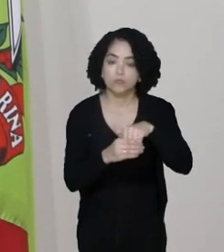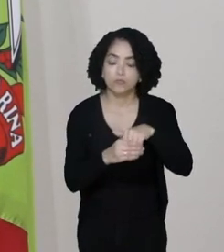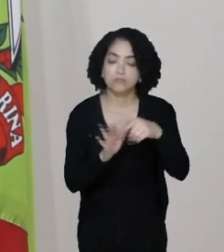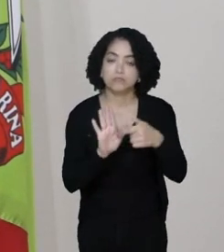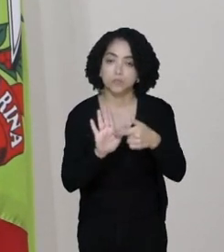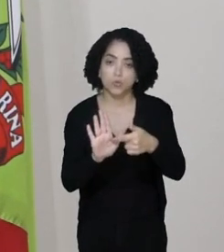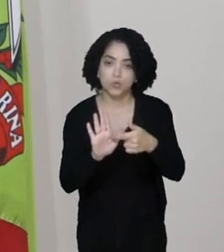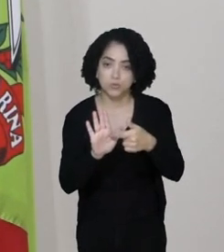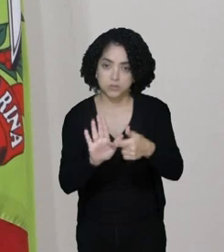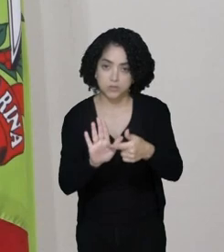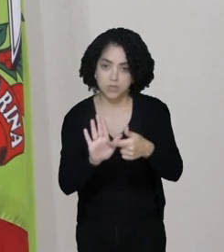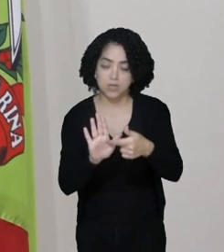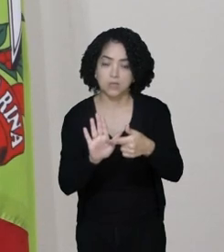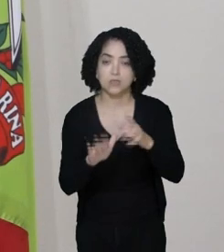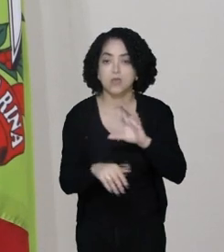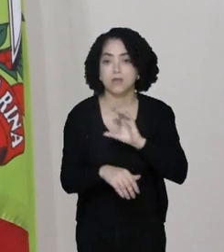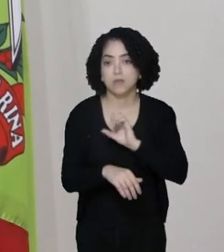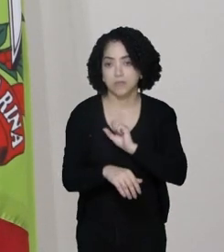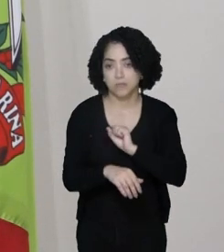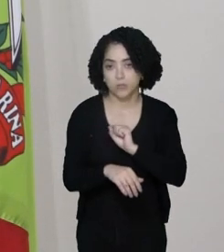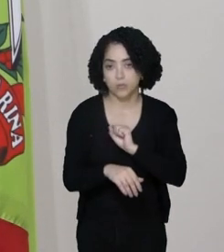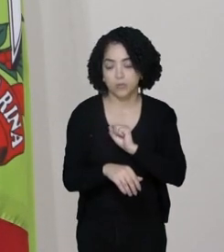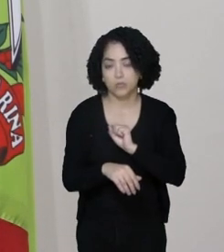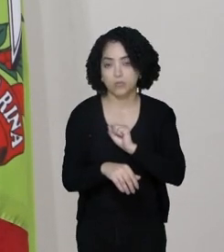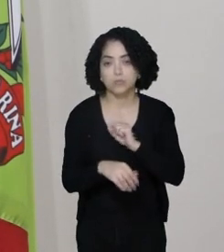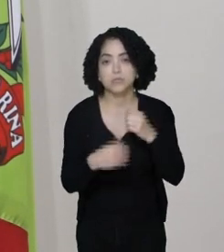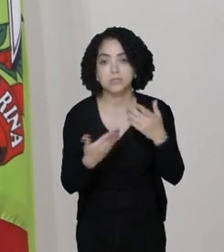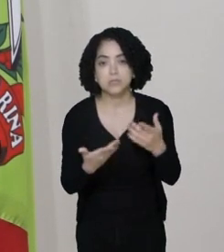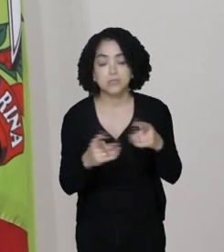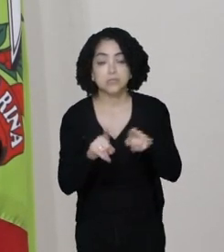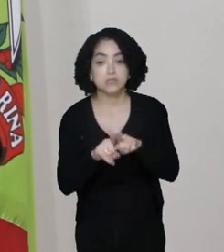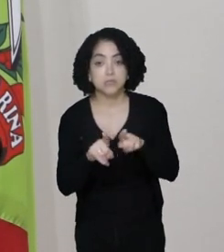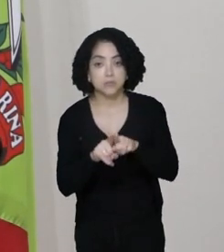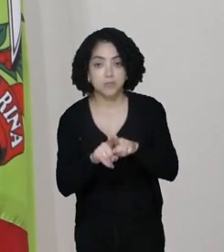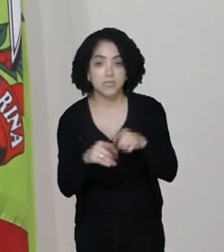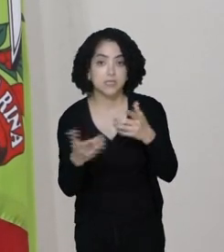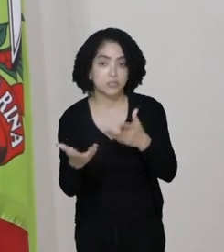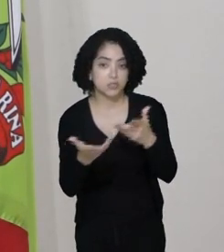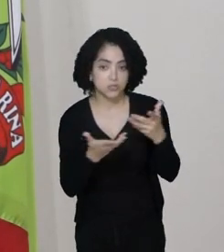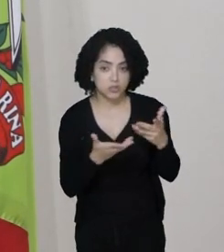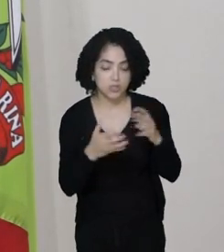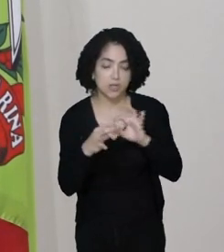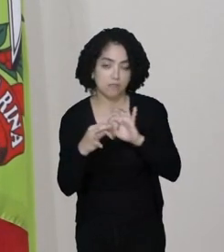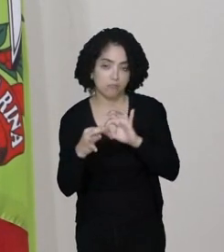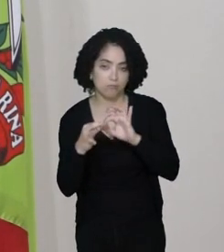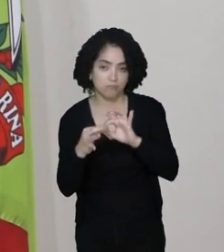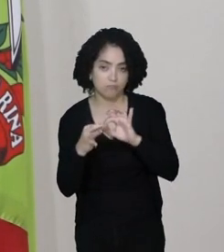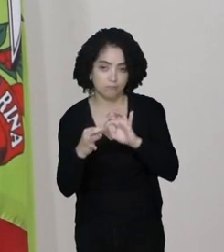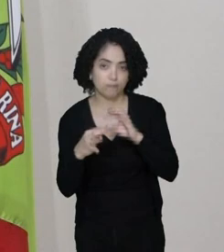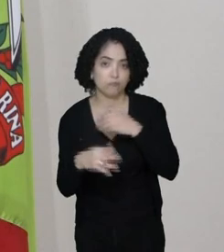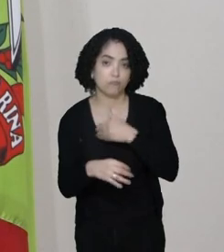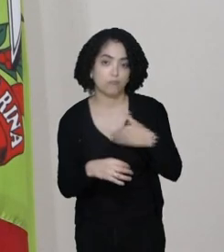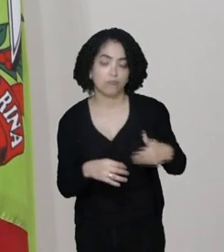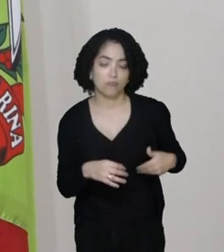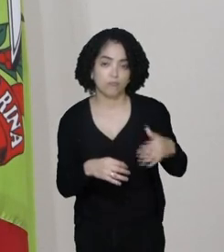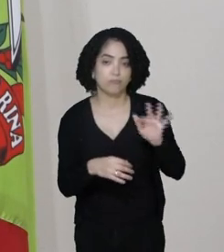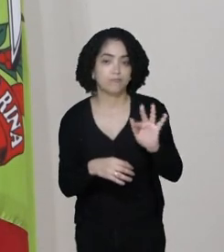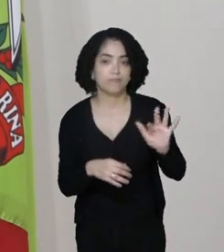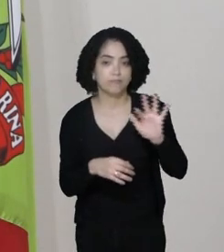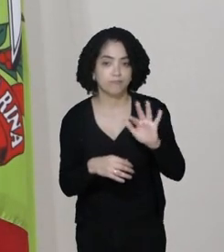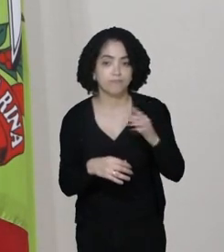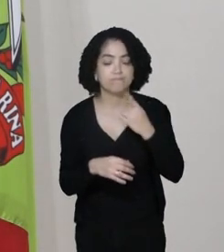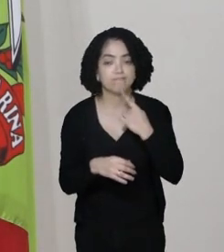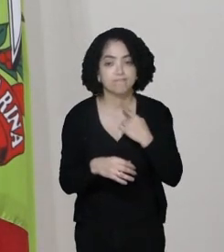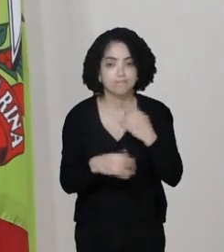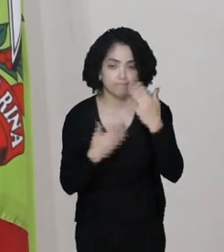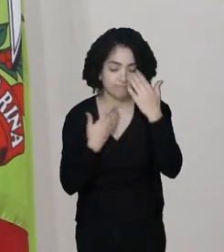nosso amor por esse país e mostrar também que nós queremos estar alinhados com o governo federal. Esse é o nosso desejo. Sr.